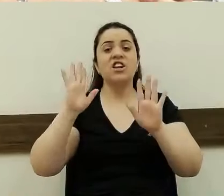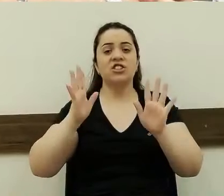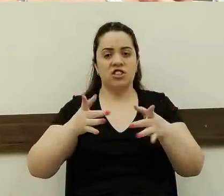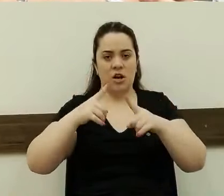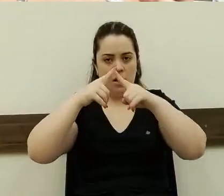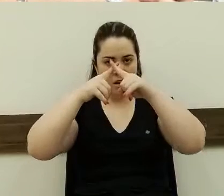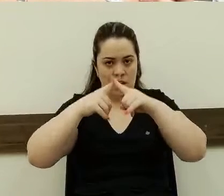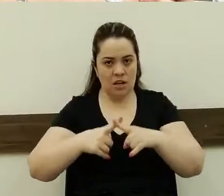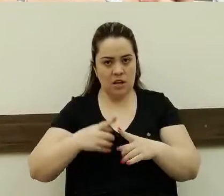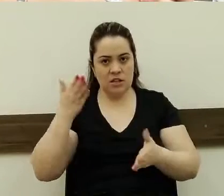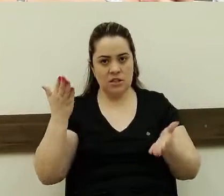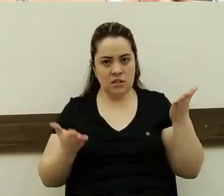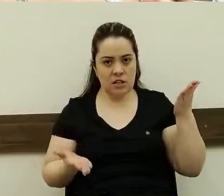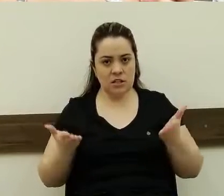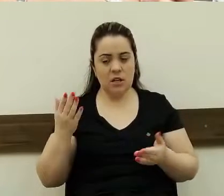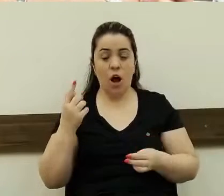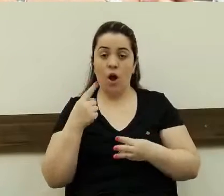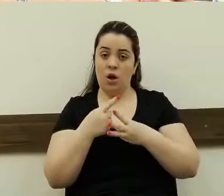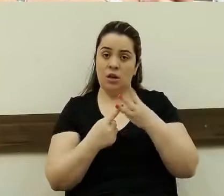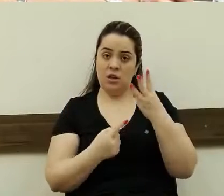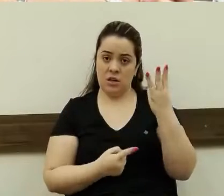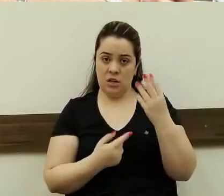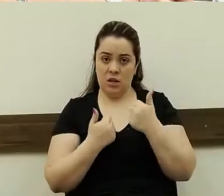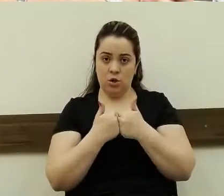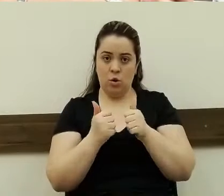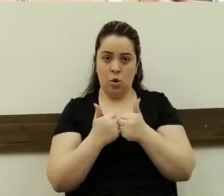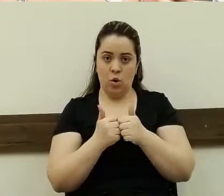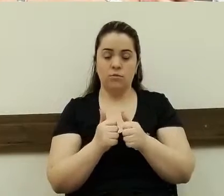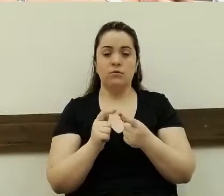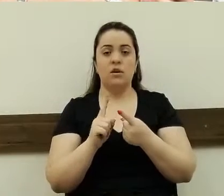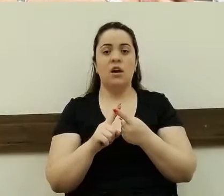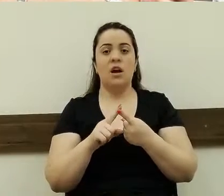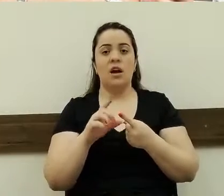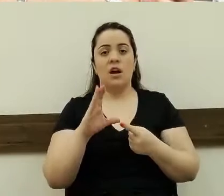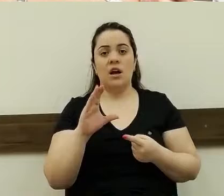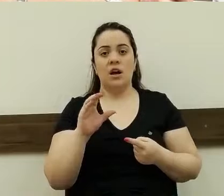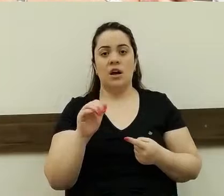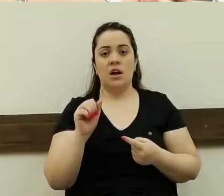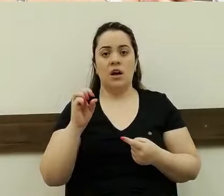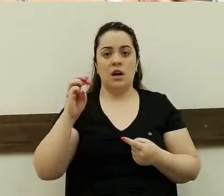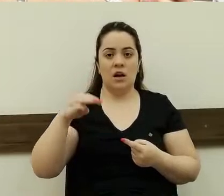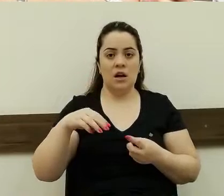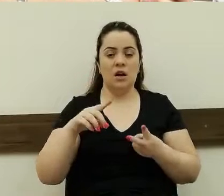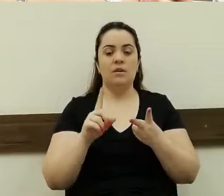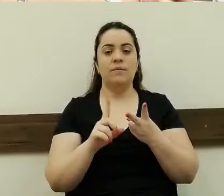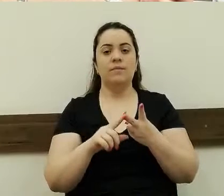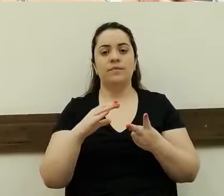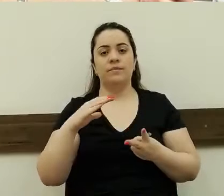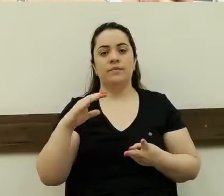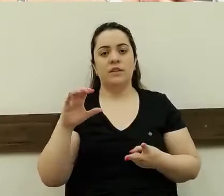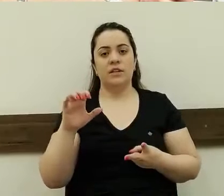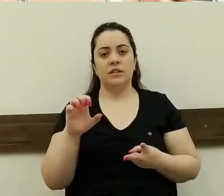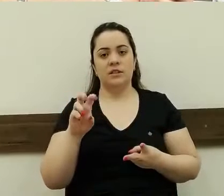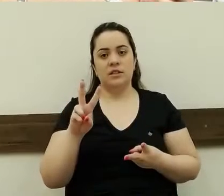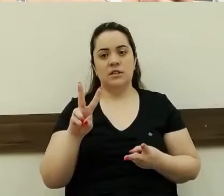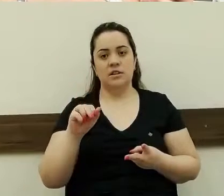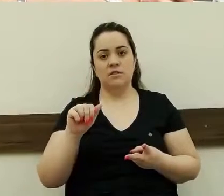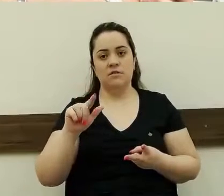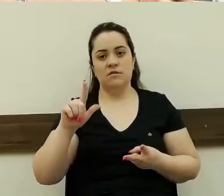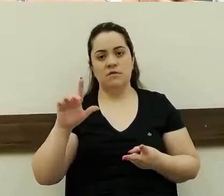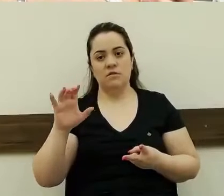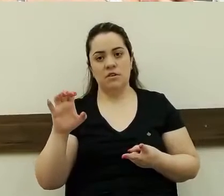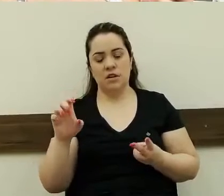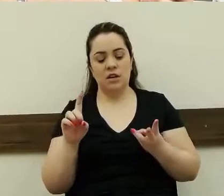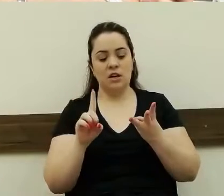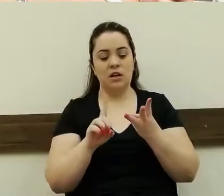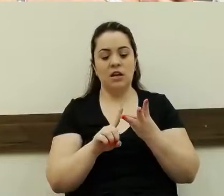três pontos, que seriam aqui no CAM, na Cevale e na Letro Sul. E, semana passada,